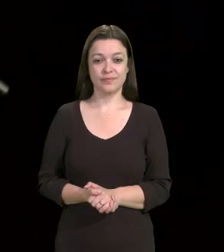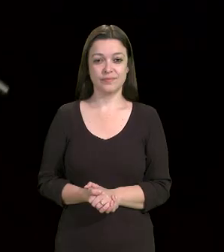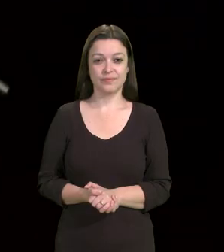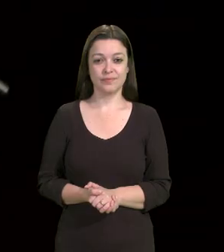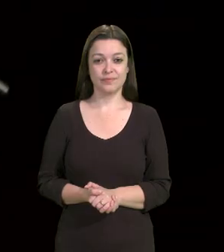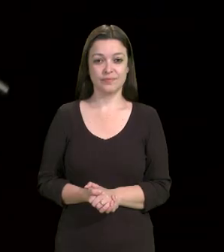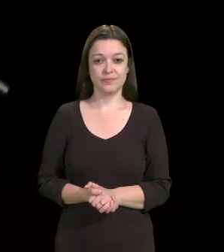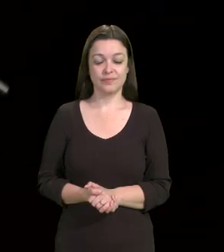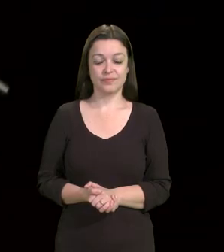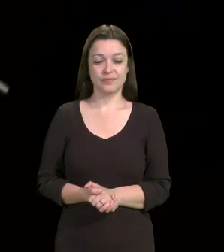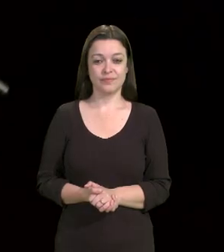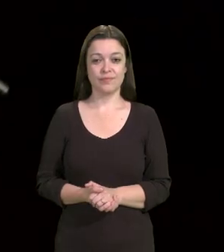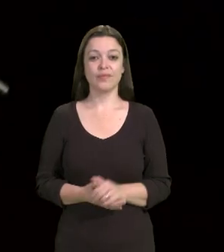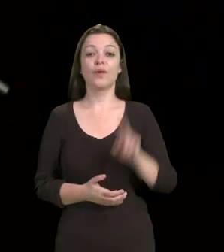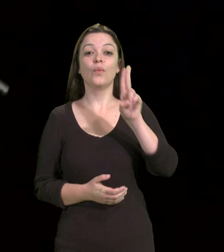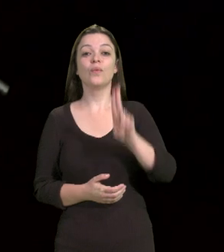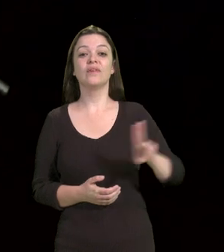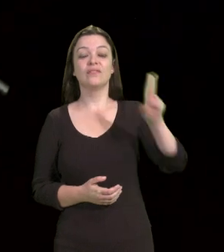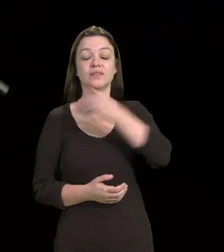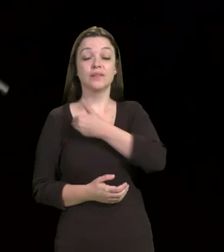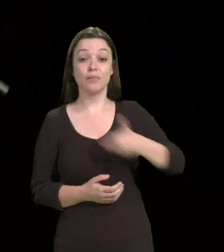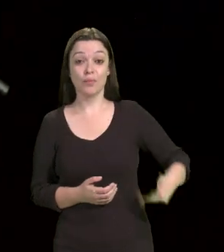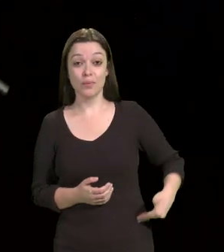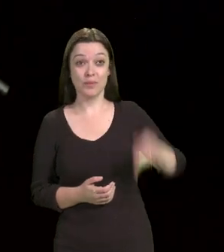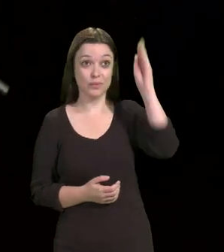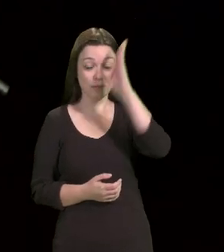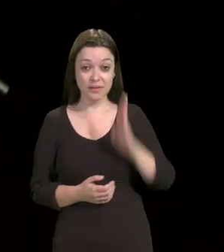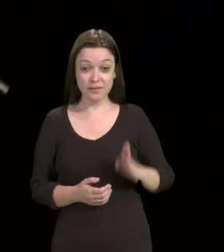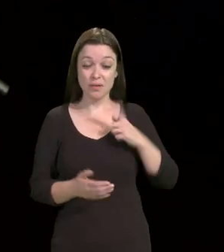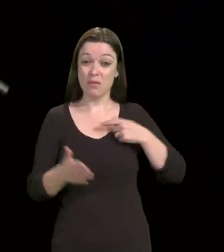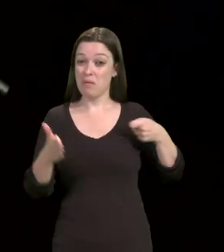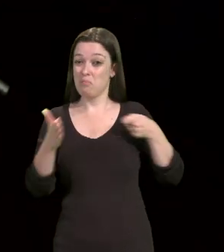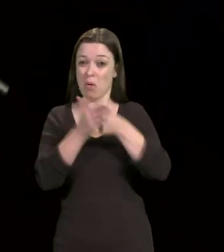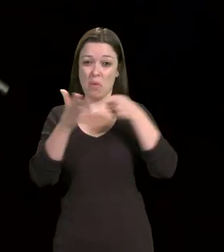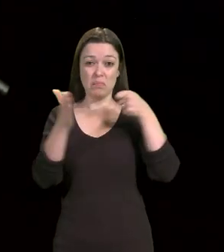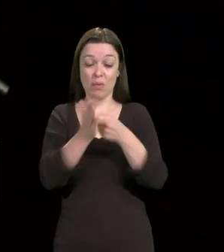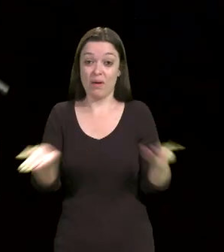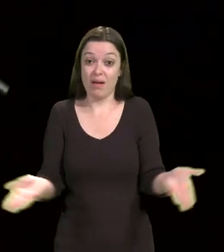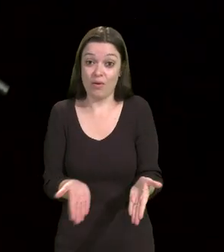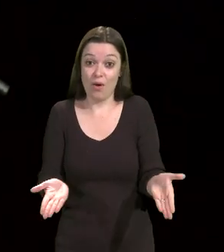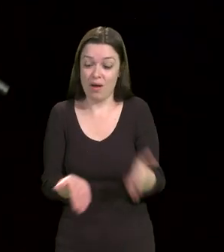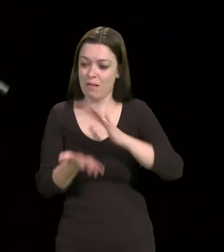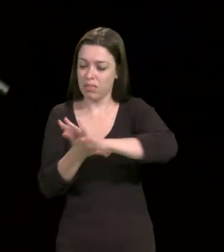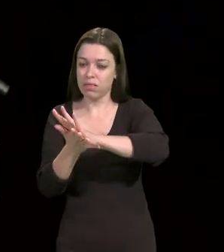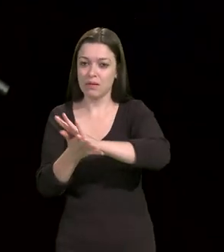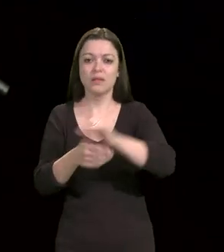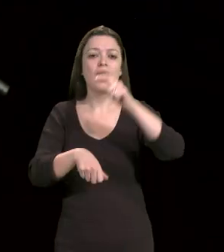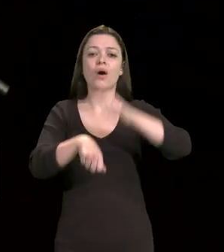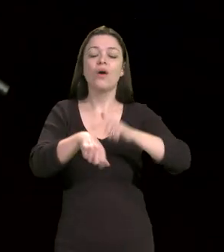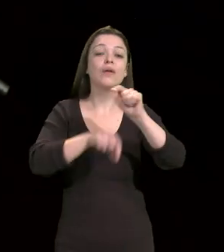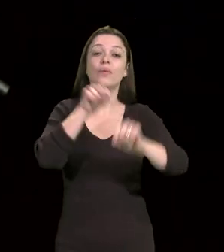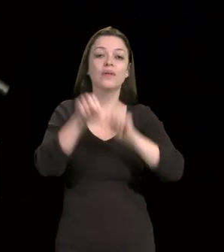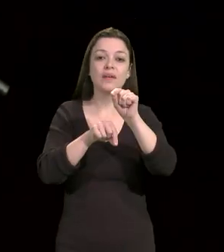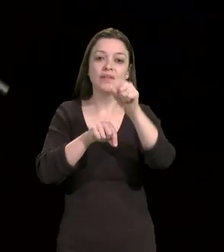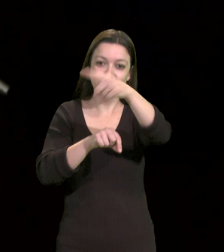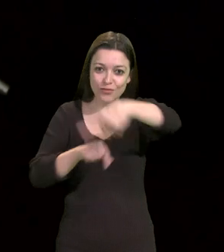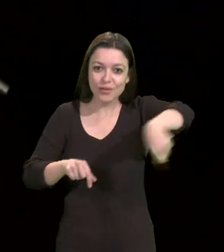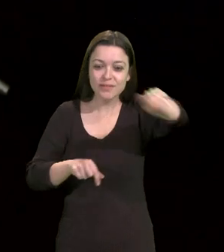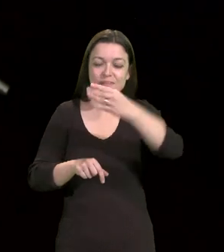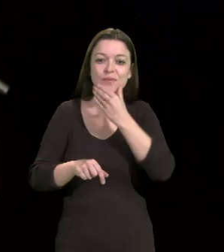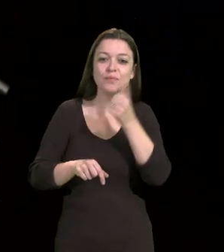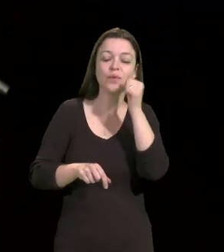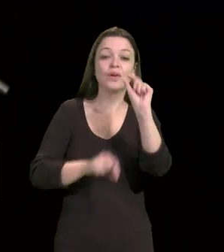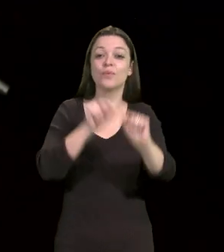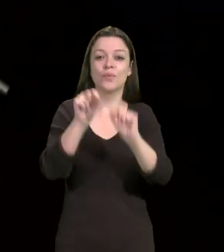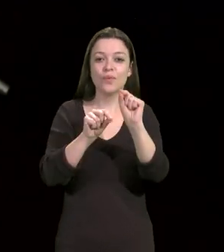A Universidade Pública Brasileira está sendo atacada agora. Com isso, eu quero dizer o seguinte, é hora, caros e caras, da gente